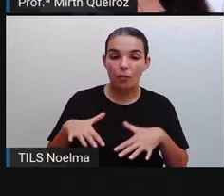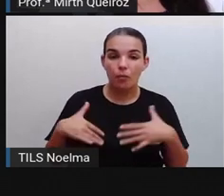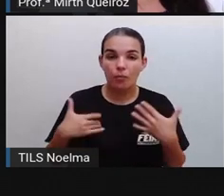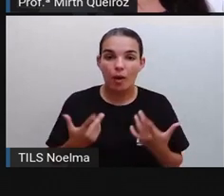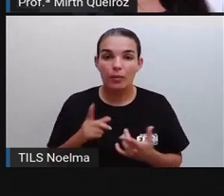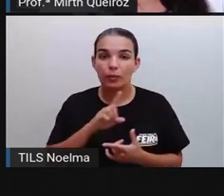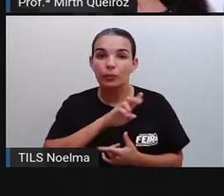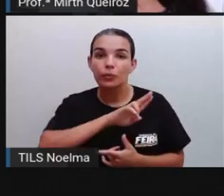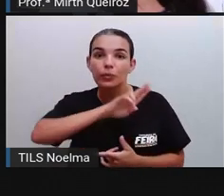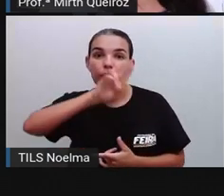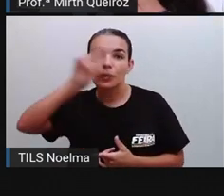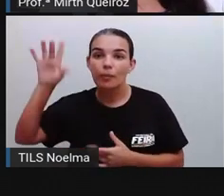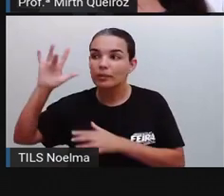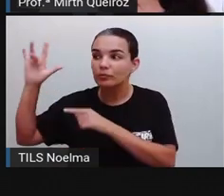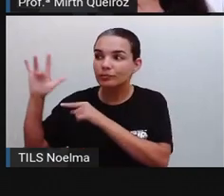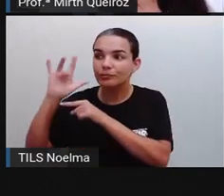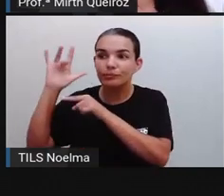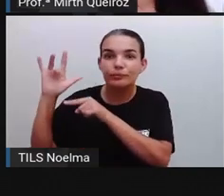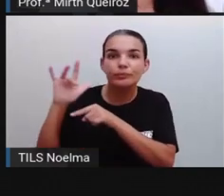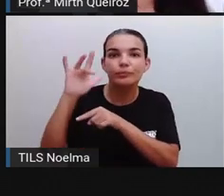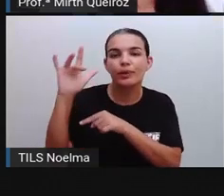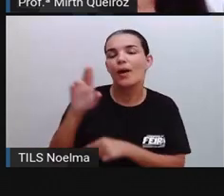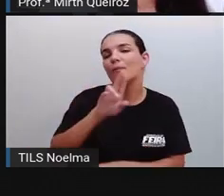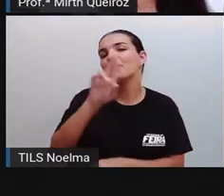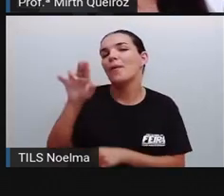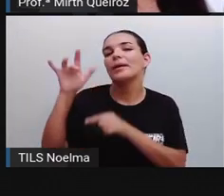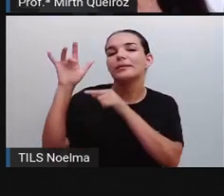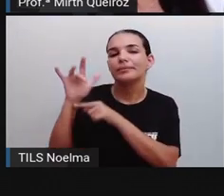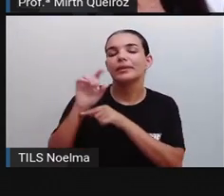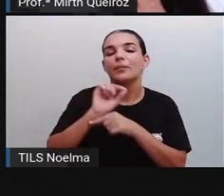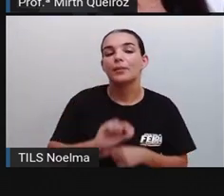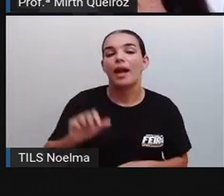mosquito transmissor da dengue. Que mosquito é esse?